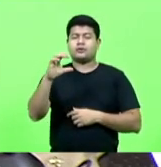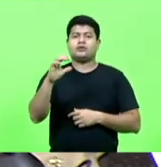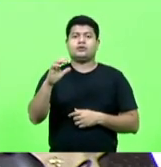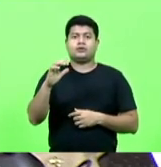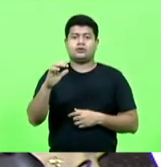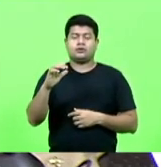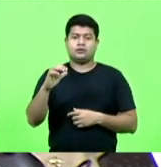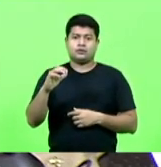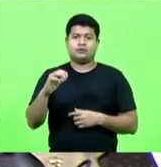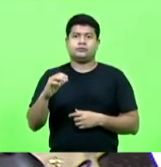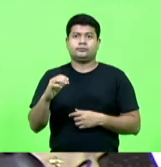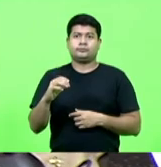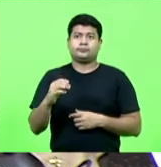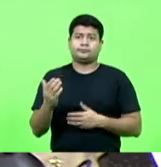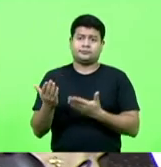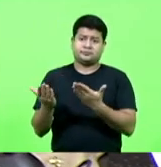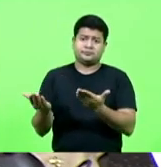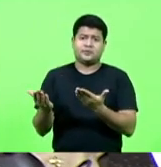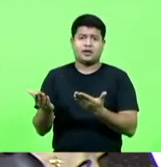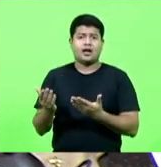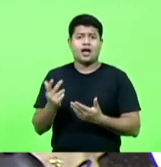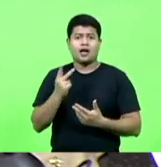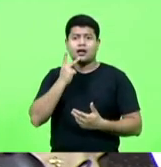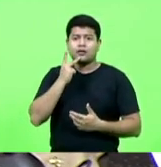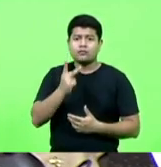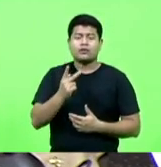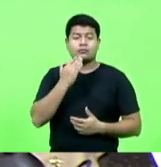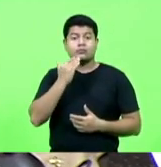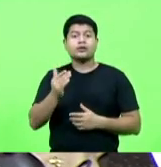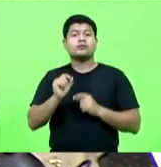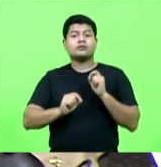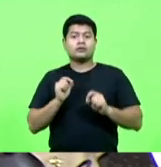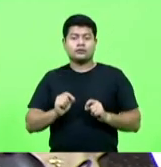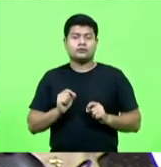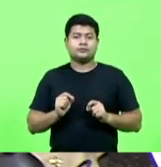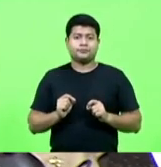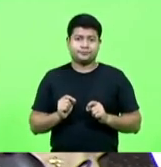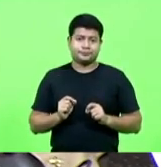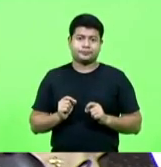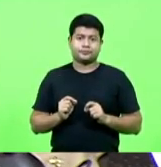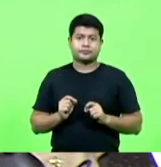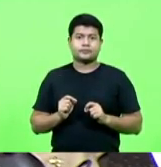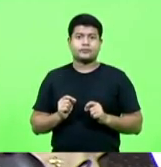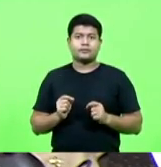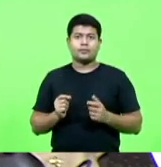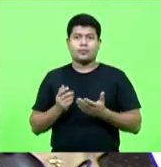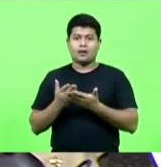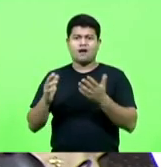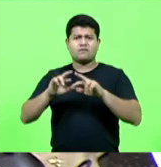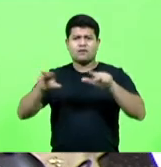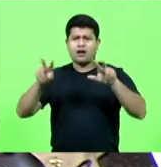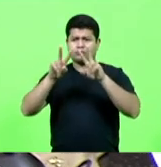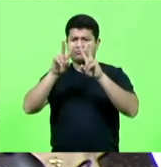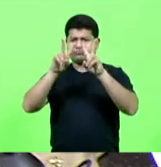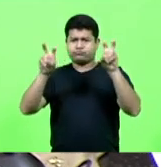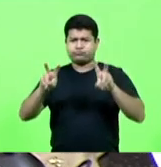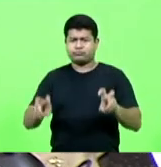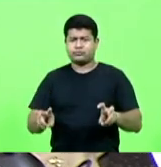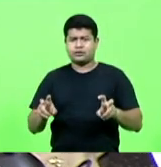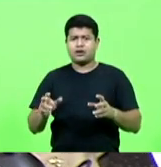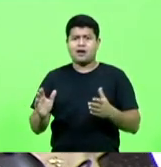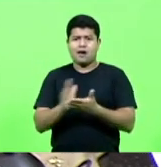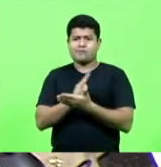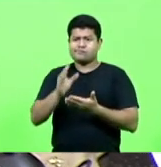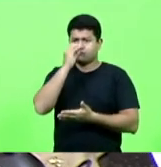E eles reivindicam sobre vários assuntos, vários aspectos de descaso